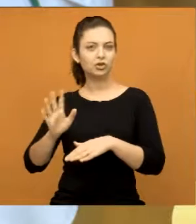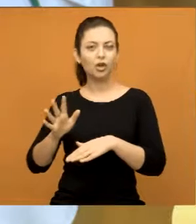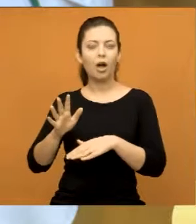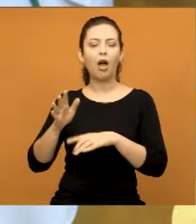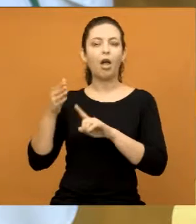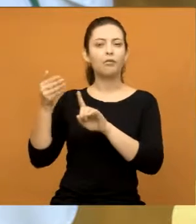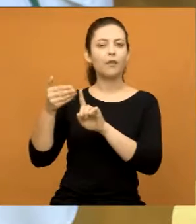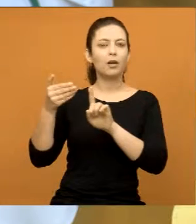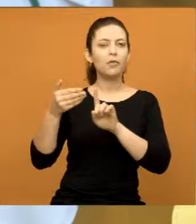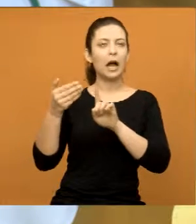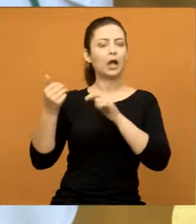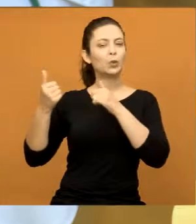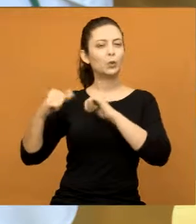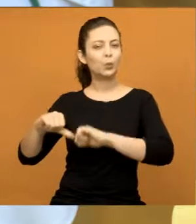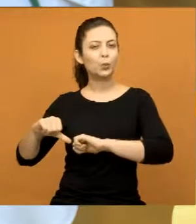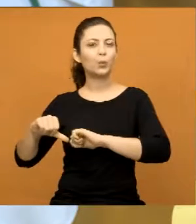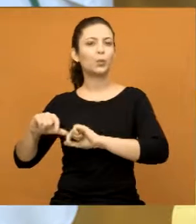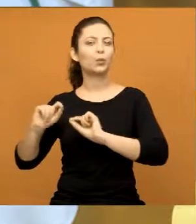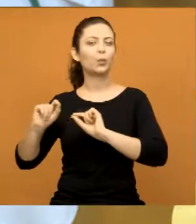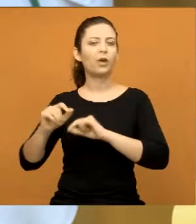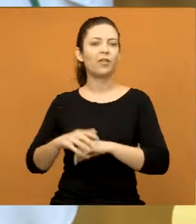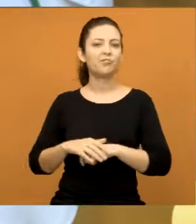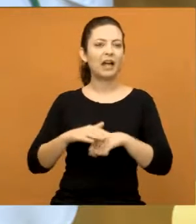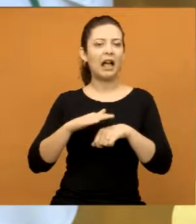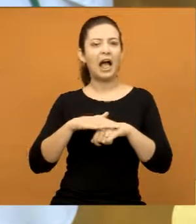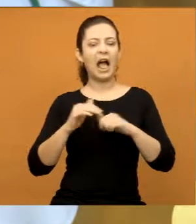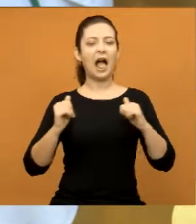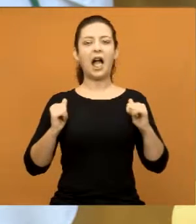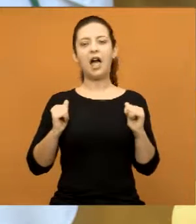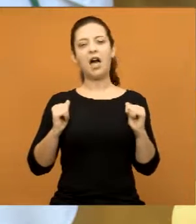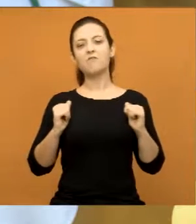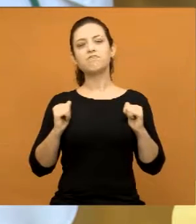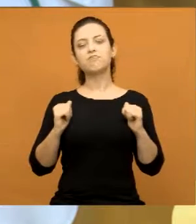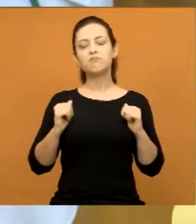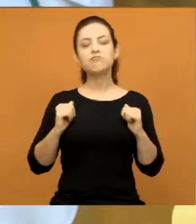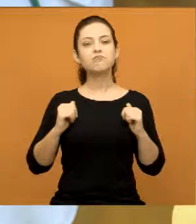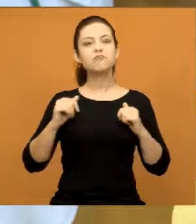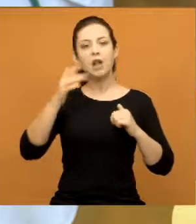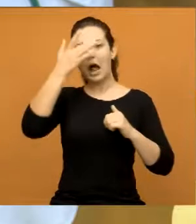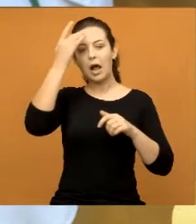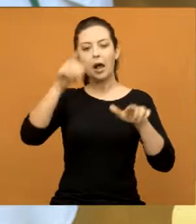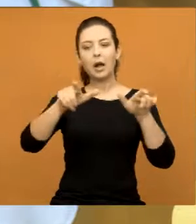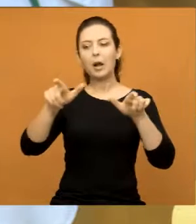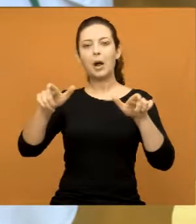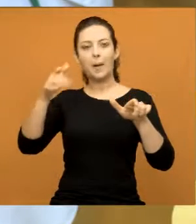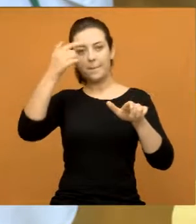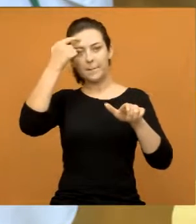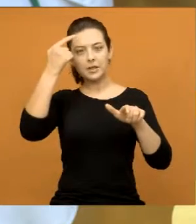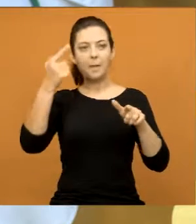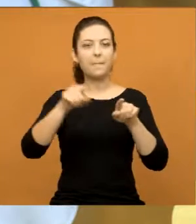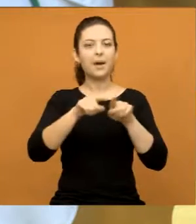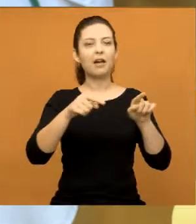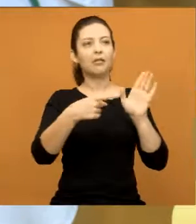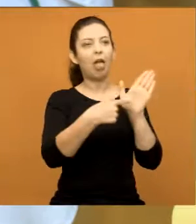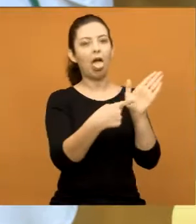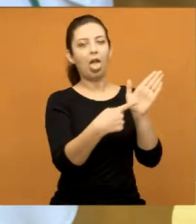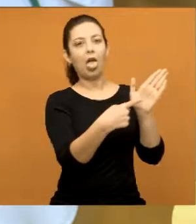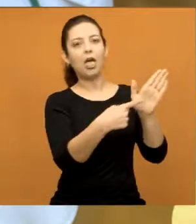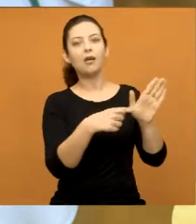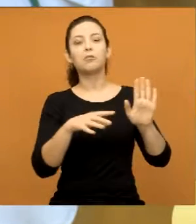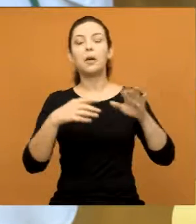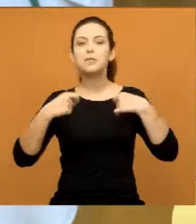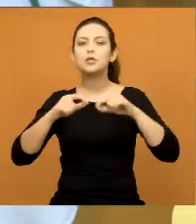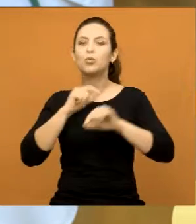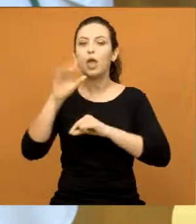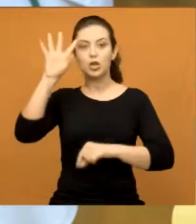uma referência muito negativa de não fazer nada. Na verdade, eu acho que sensacionalismo também não ajuda. Acho que a gente tem que apresentar a